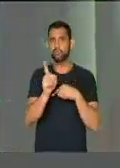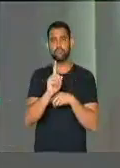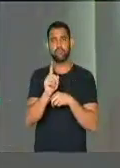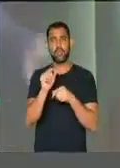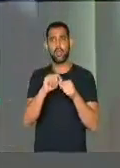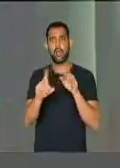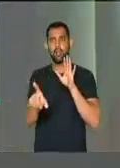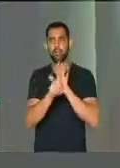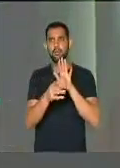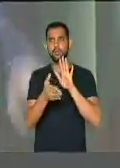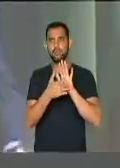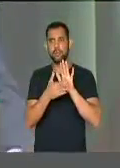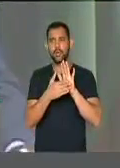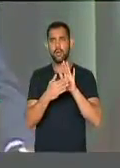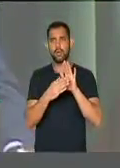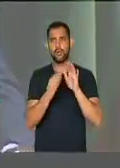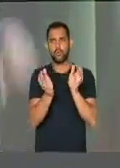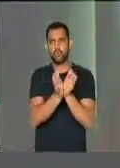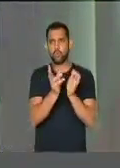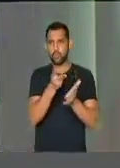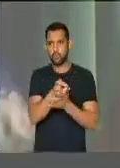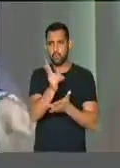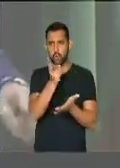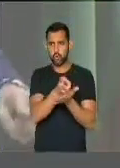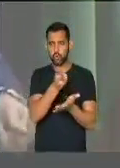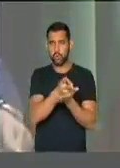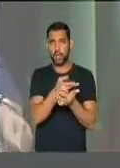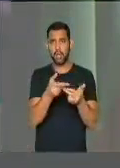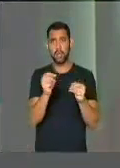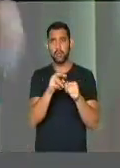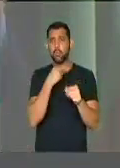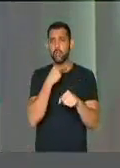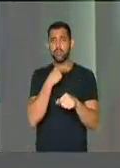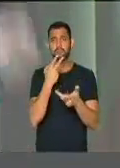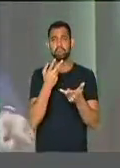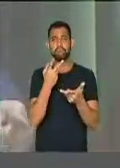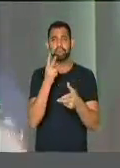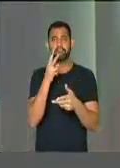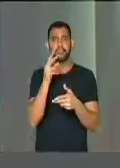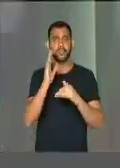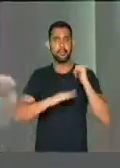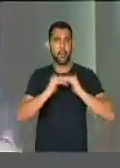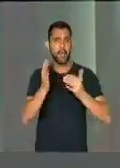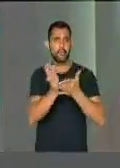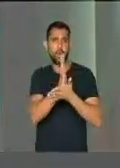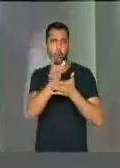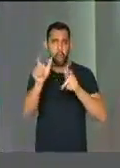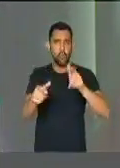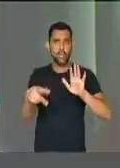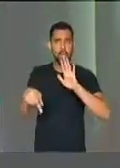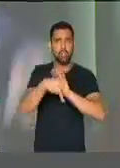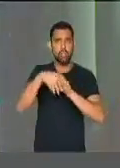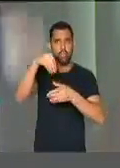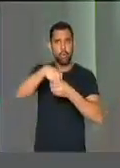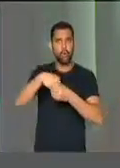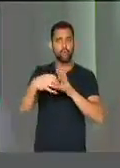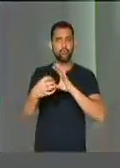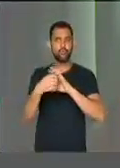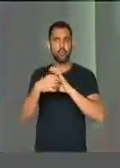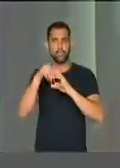é legitimar o caciquismo. Não se pode legitimar essa prática de que alguns são donos,